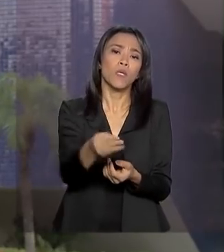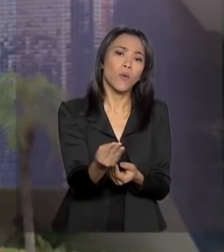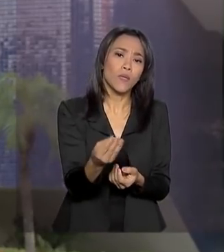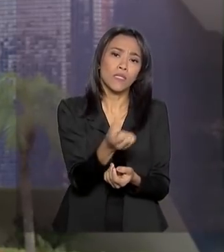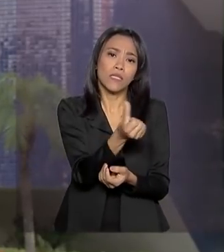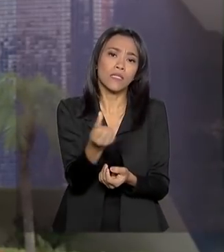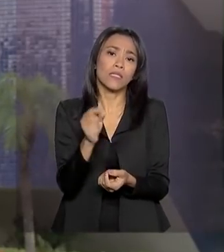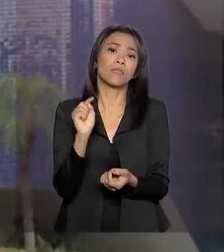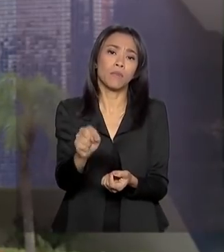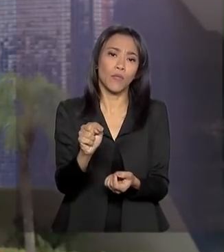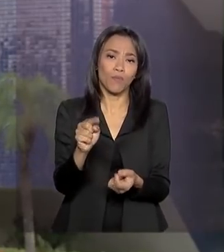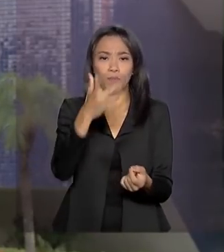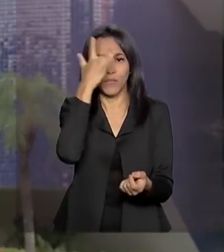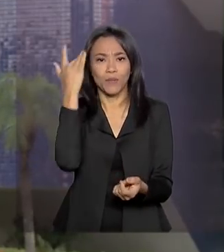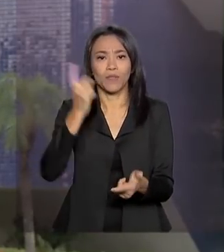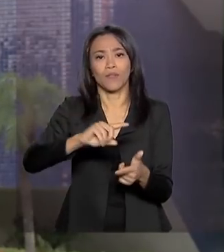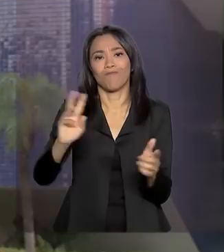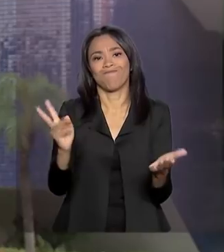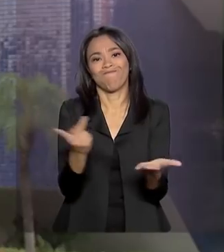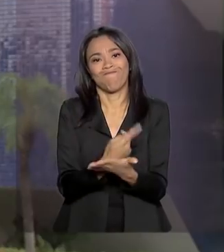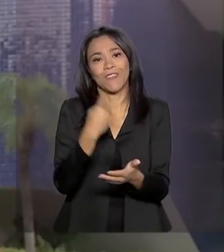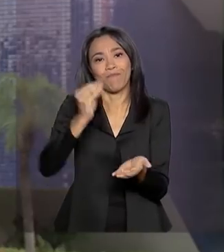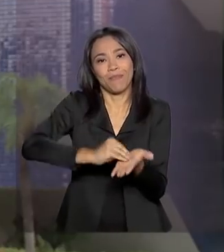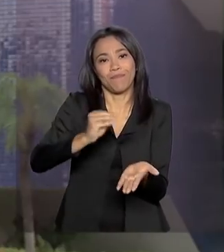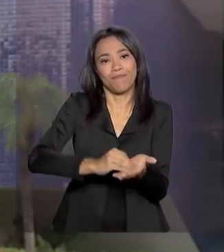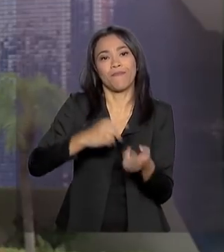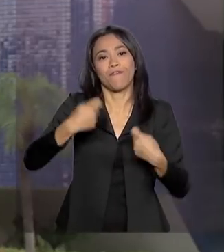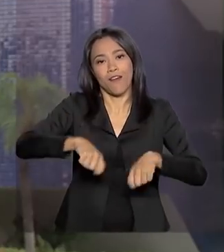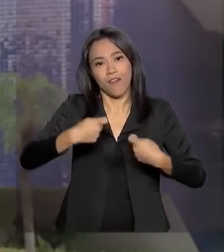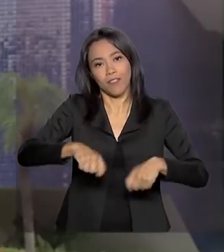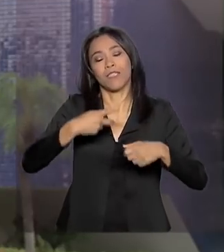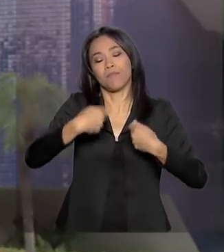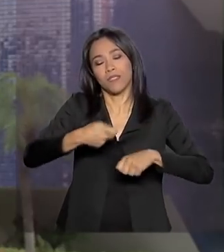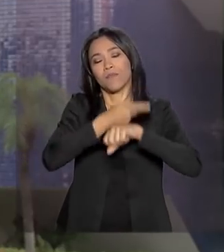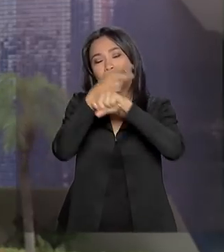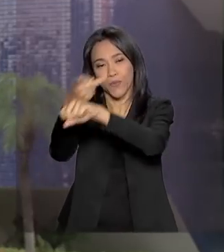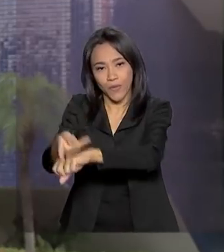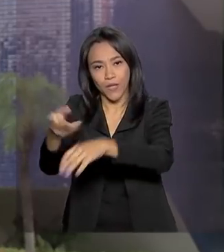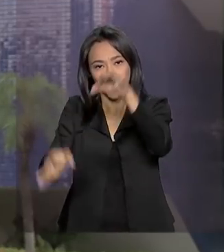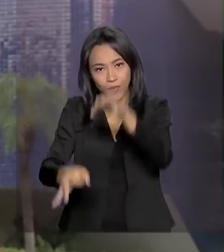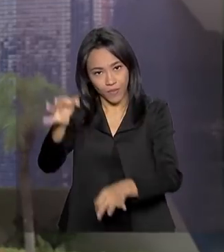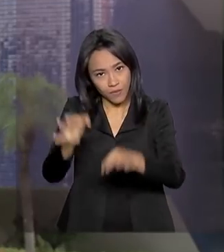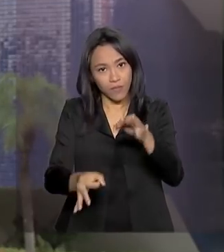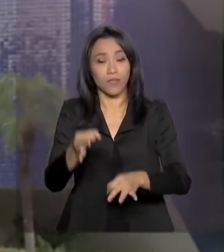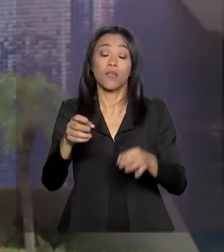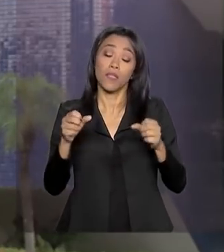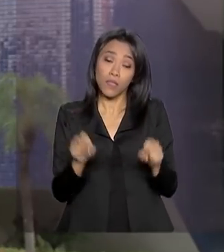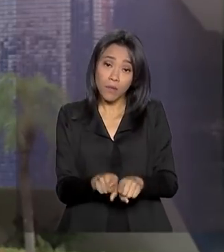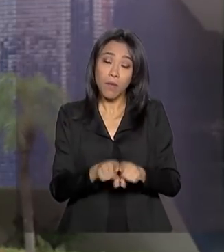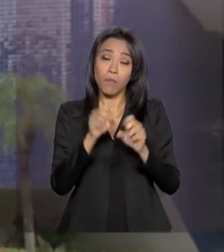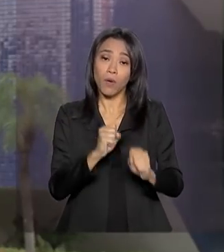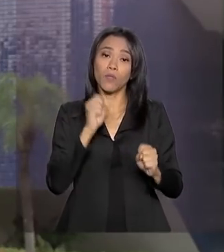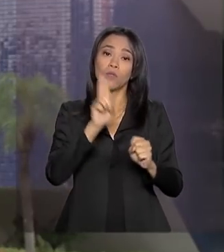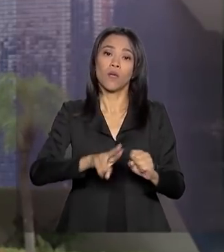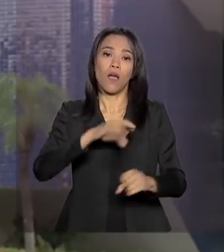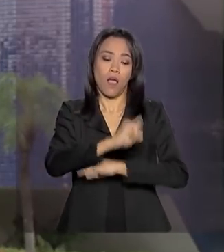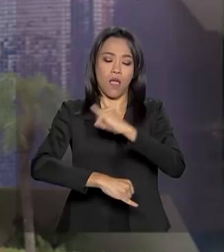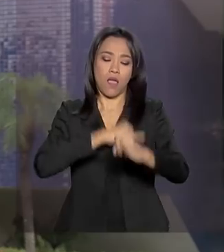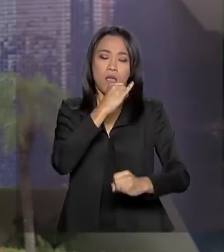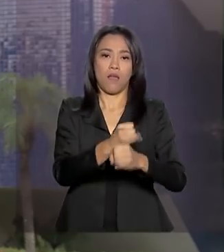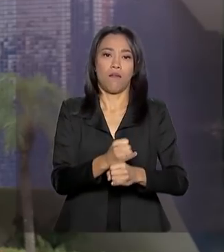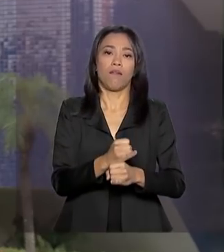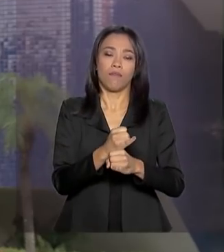situação irregular. E a consulta aos dados cadastrais pode ser feita por meio do portal do Tribunal Superior